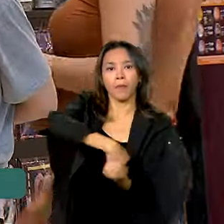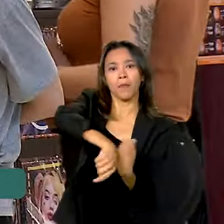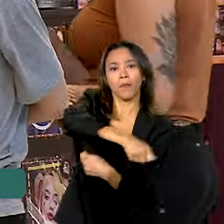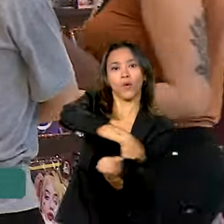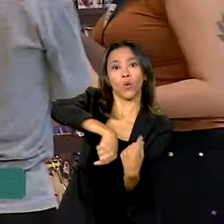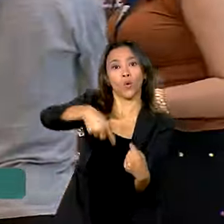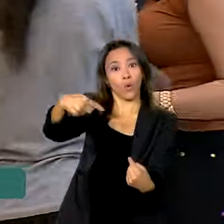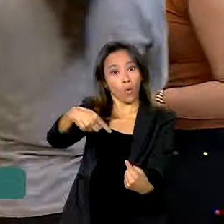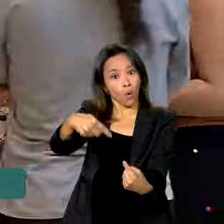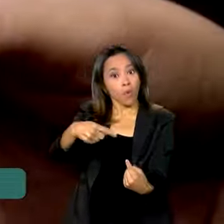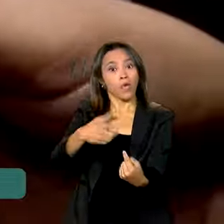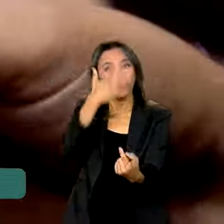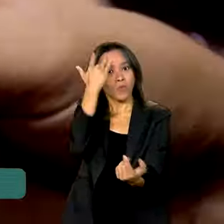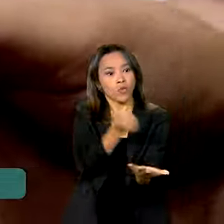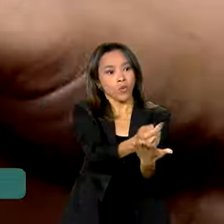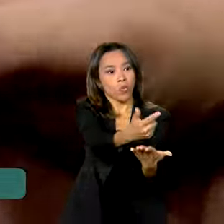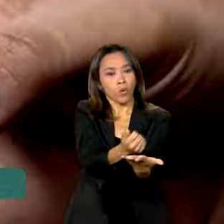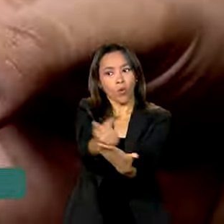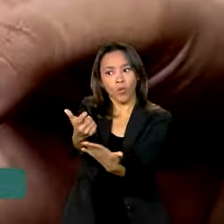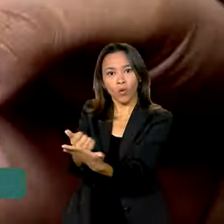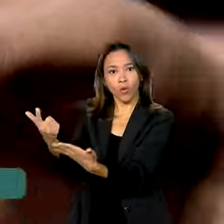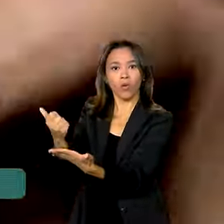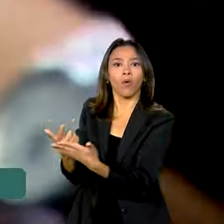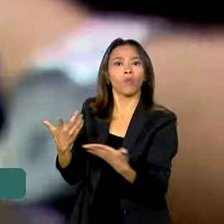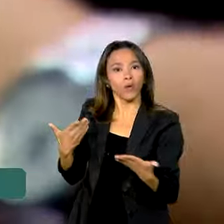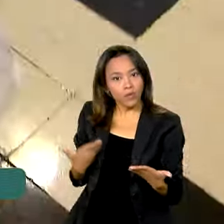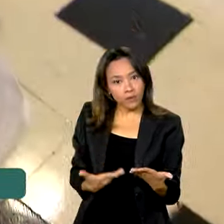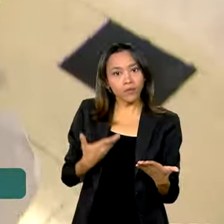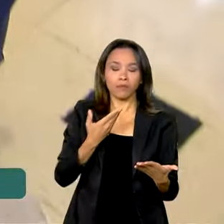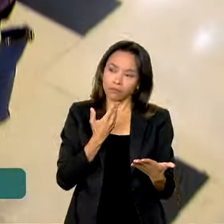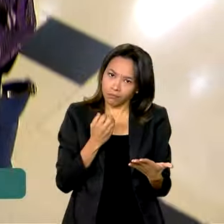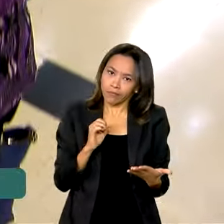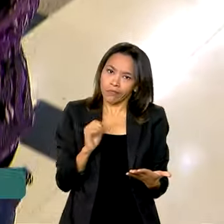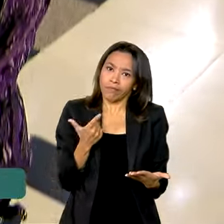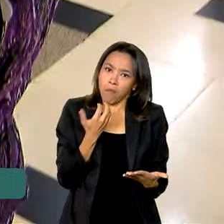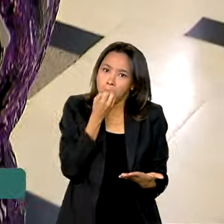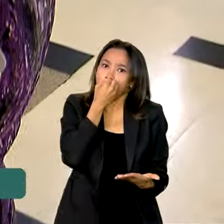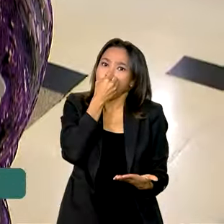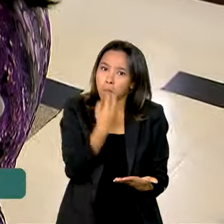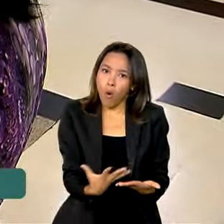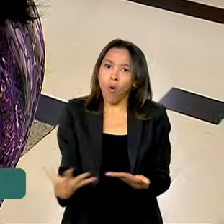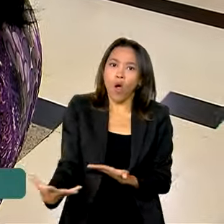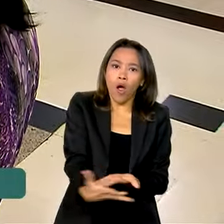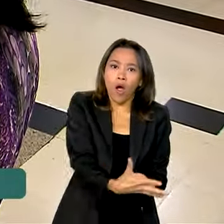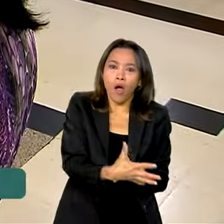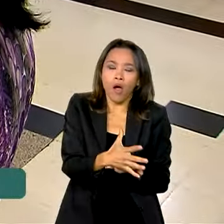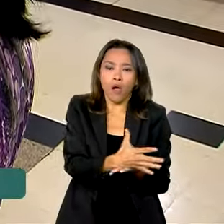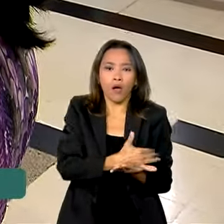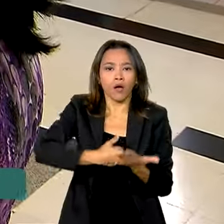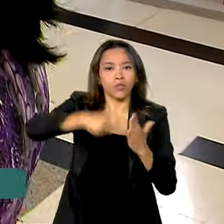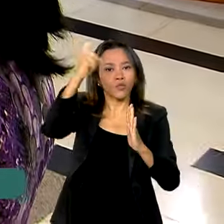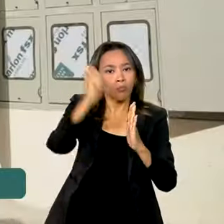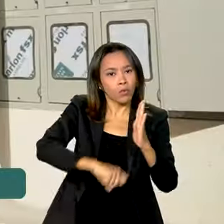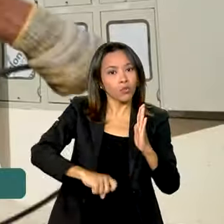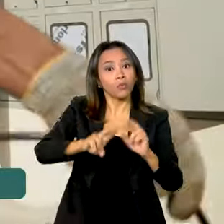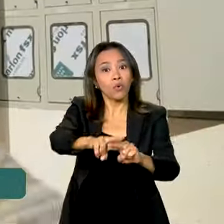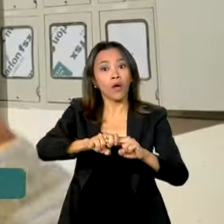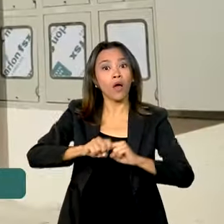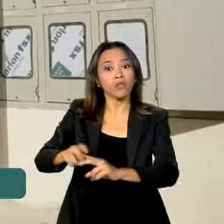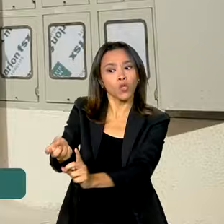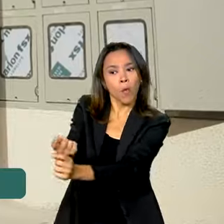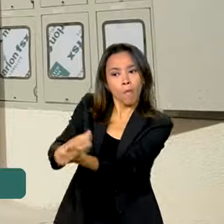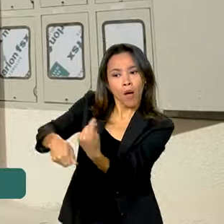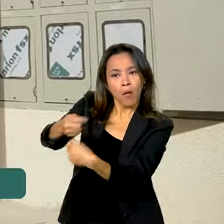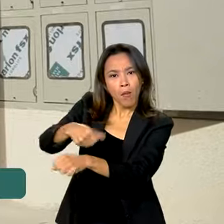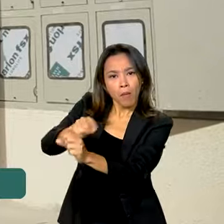atividade econômica, no consumo, a gente vai ter um desempenho melhor dos tributos vinculados ao faturamento das empresas. E também